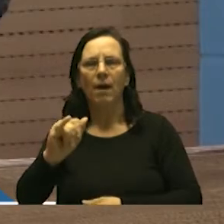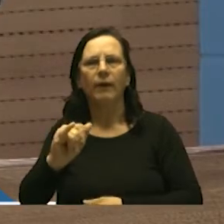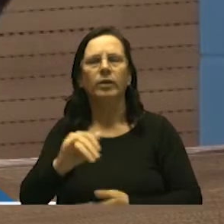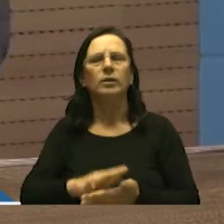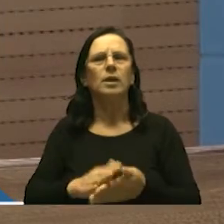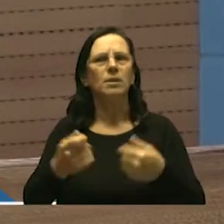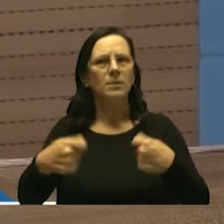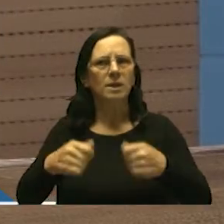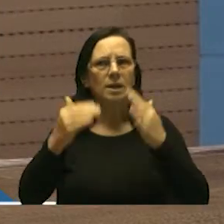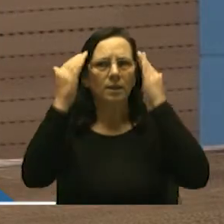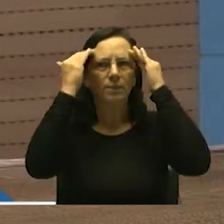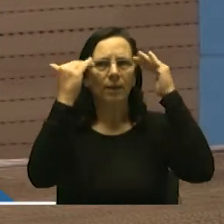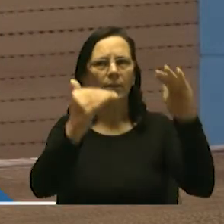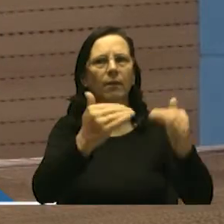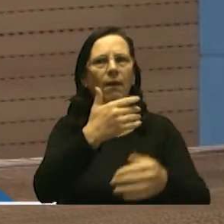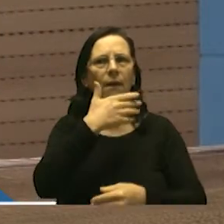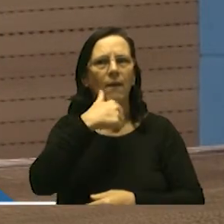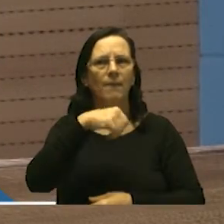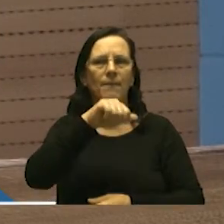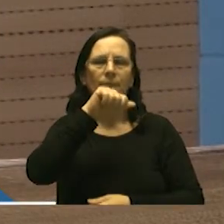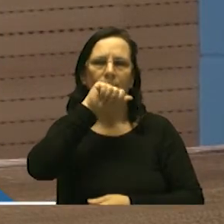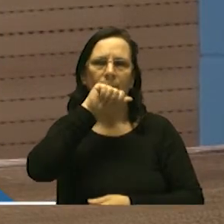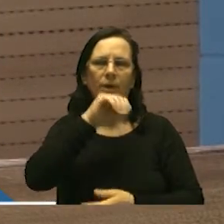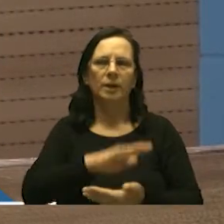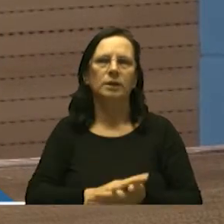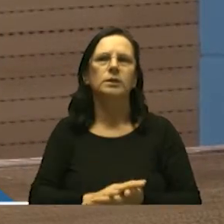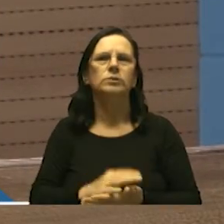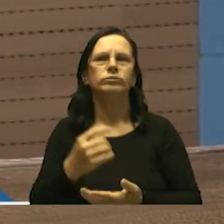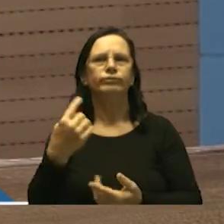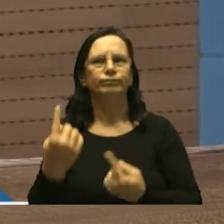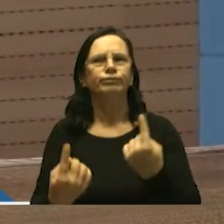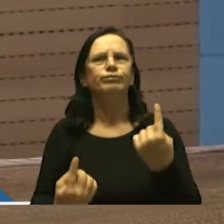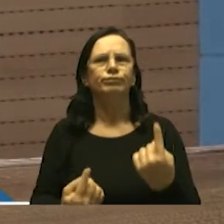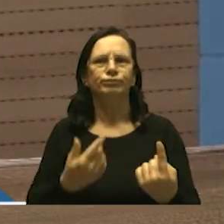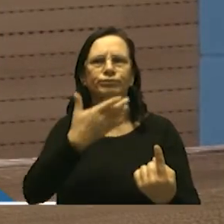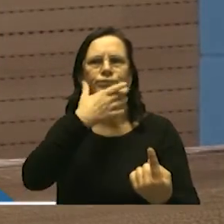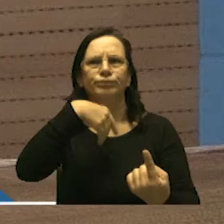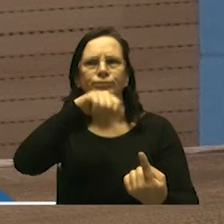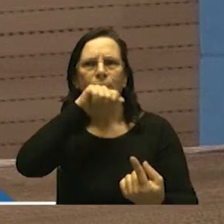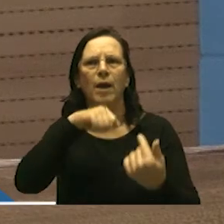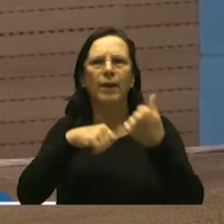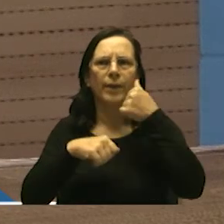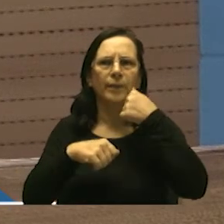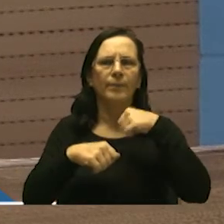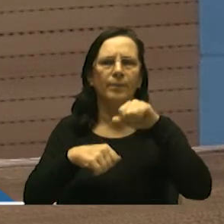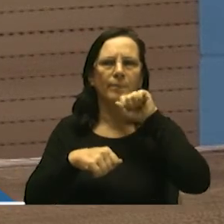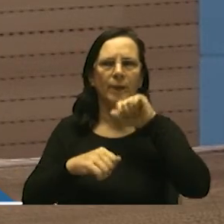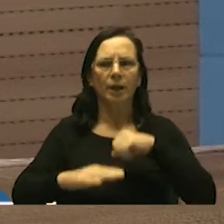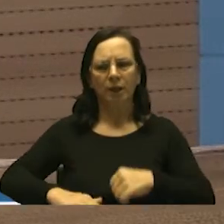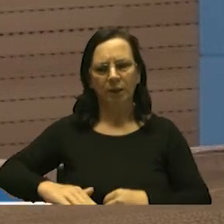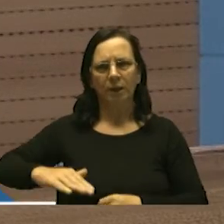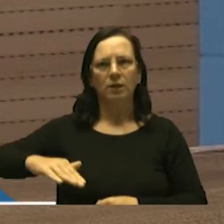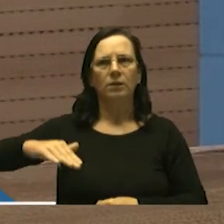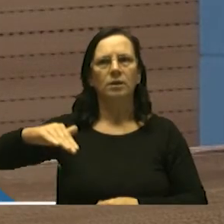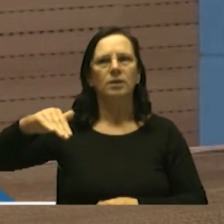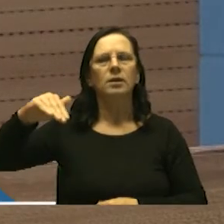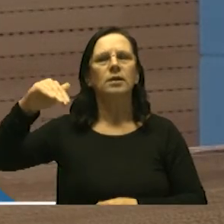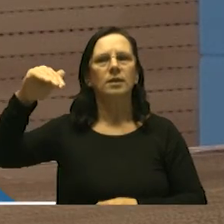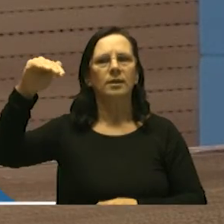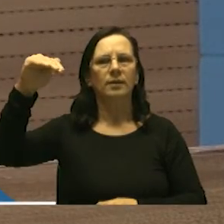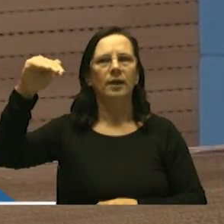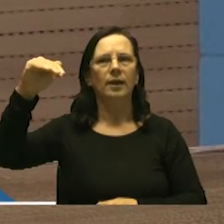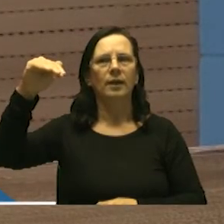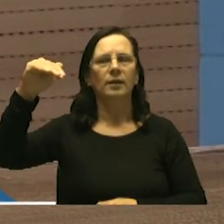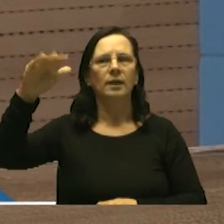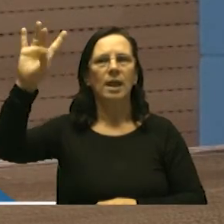como sempre fez trabalhar com a pessoa pai mãe para que nossas crianças cresçam entendendo que abaixo